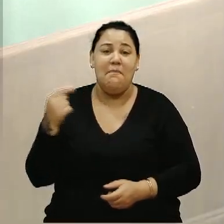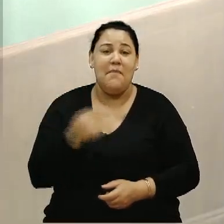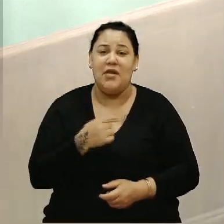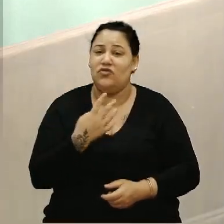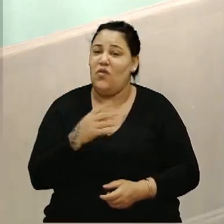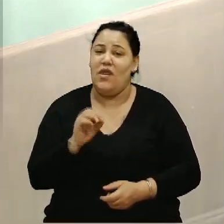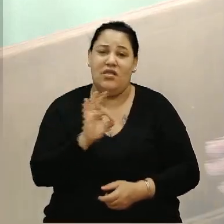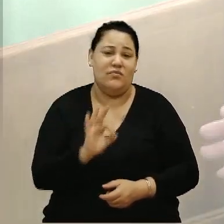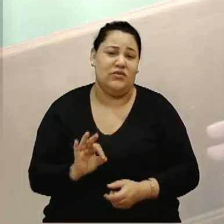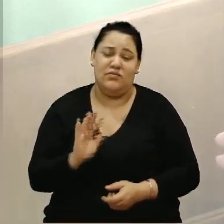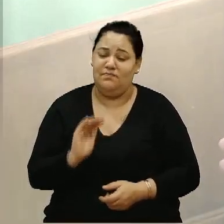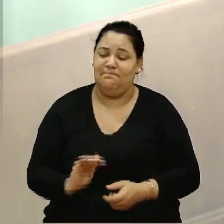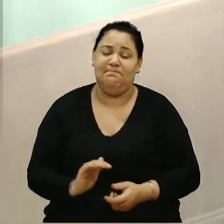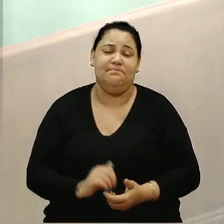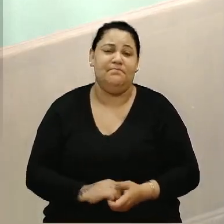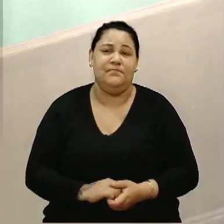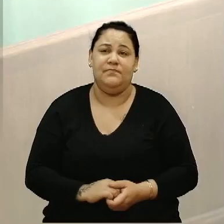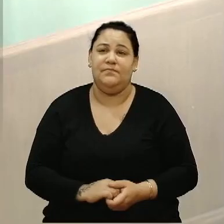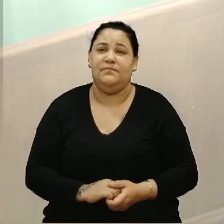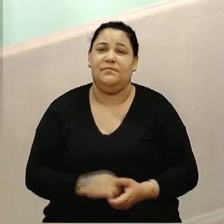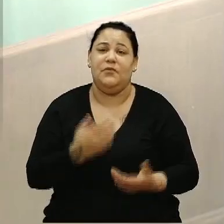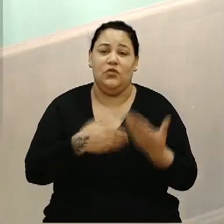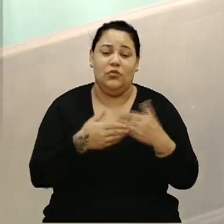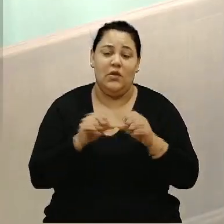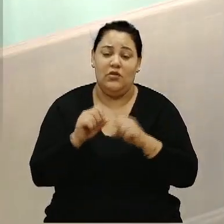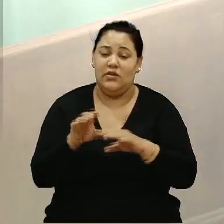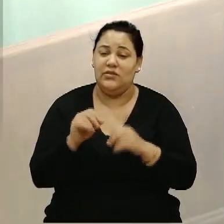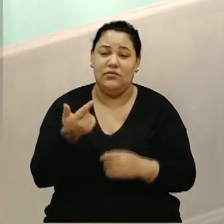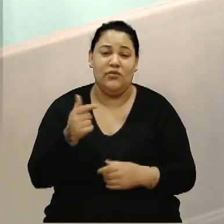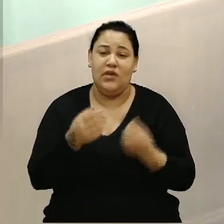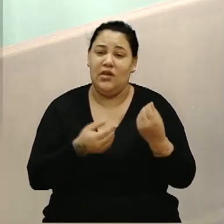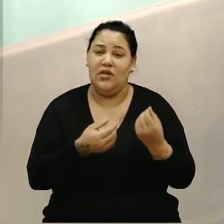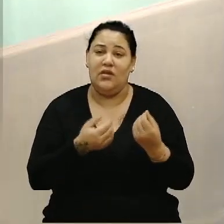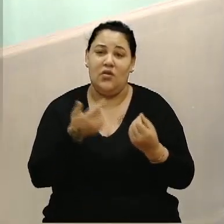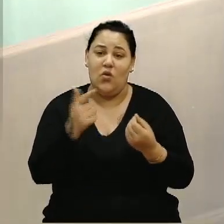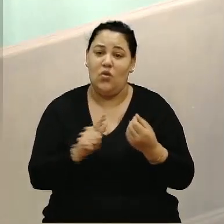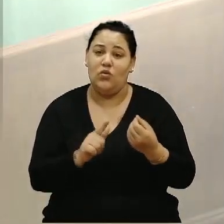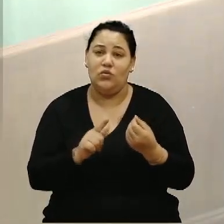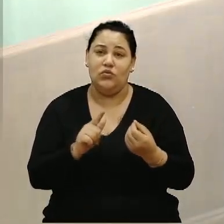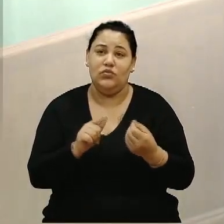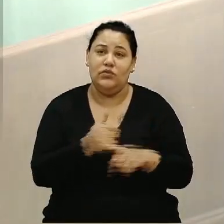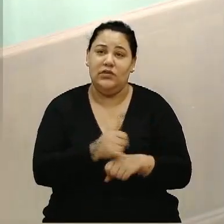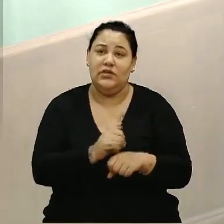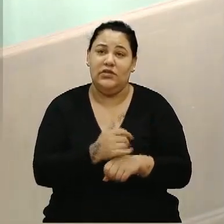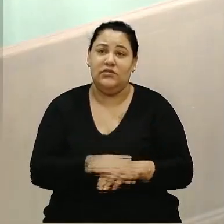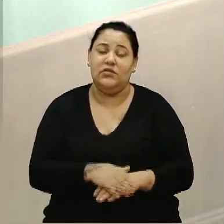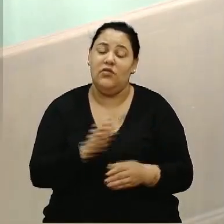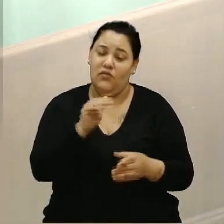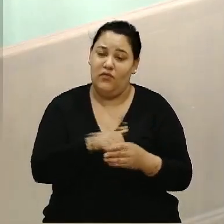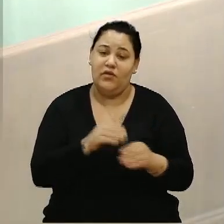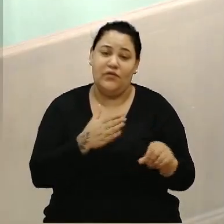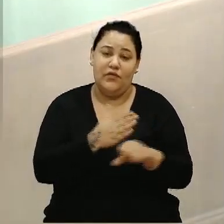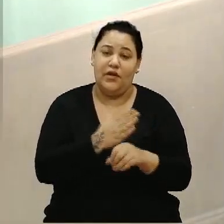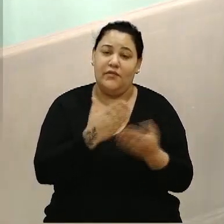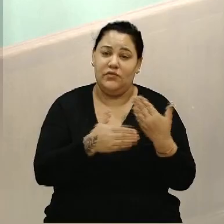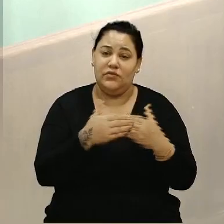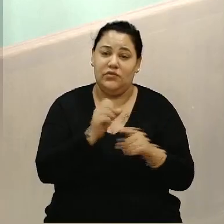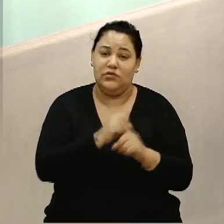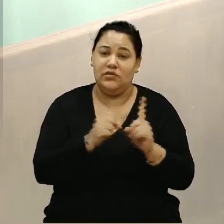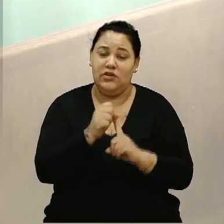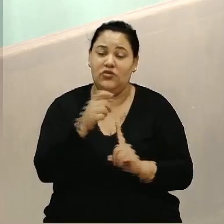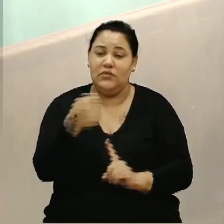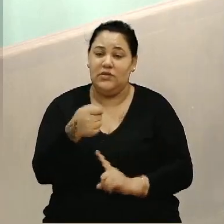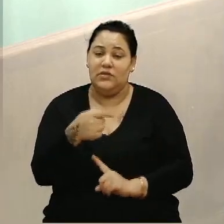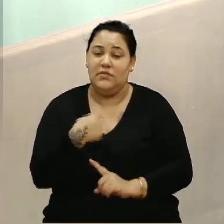Então, tudo pela educação. Não existe outra saída. Então, vamos votar favorável. É uma força, tarefa de toda a sociedade para que